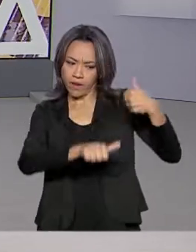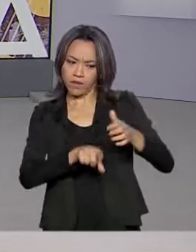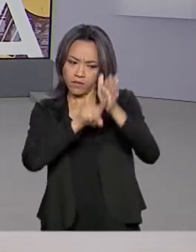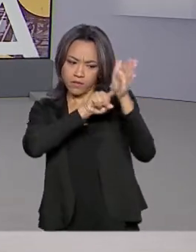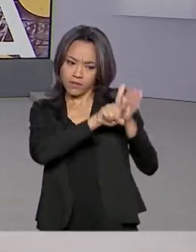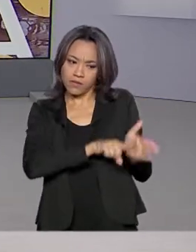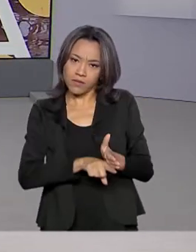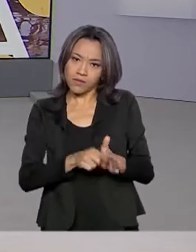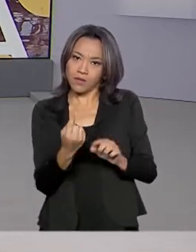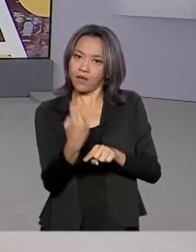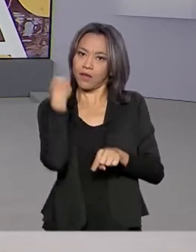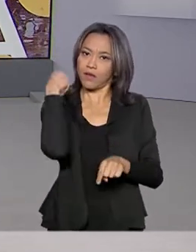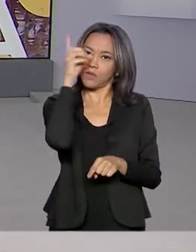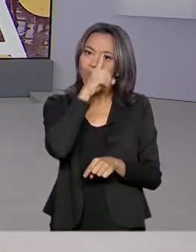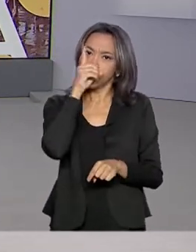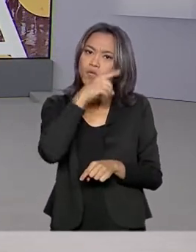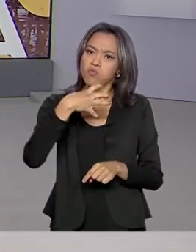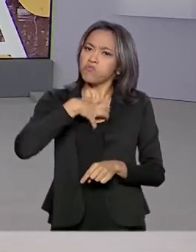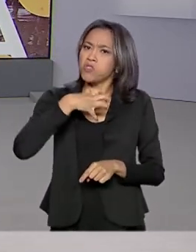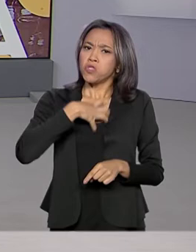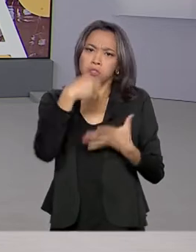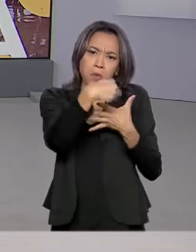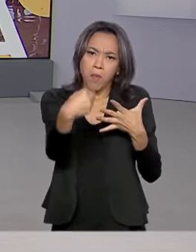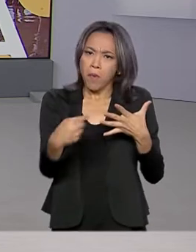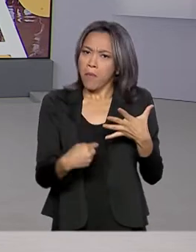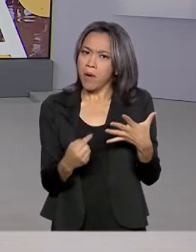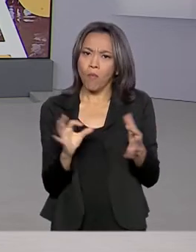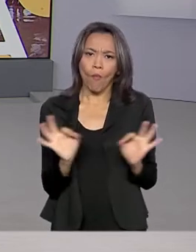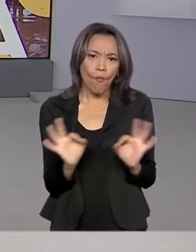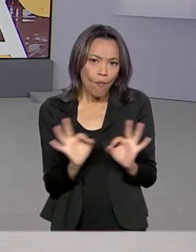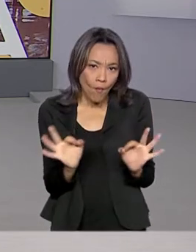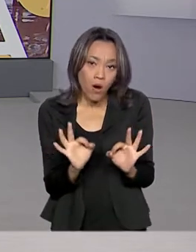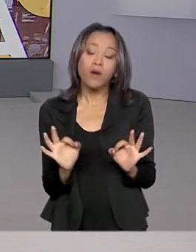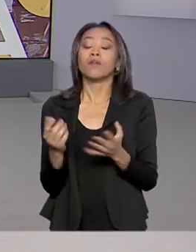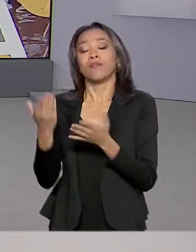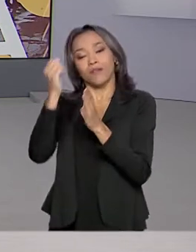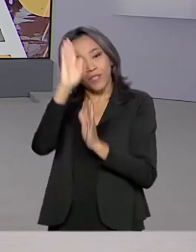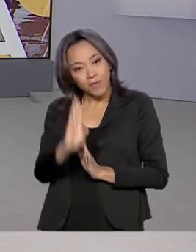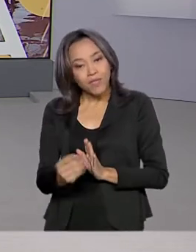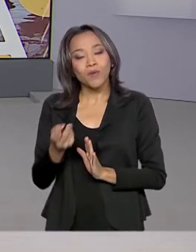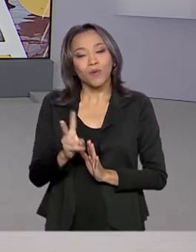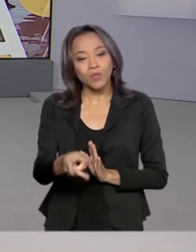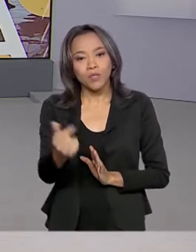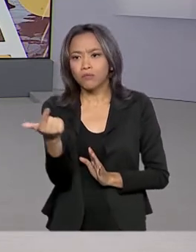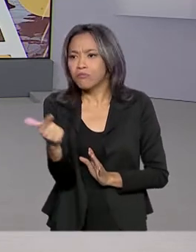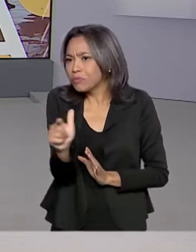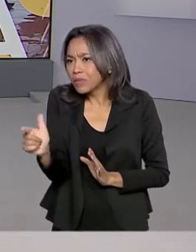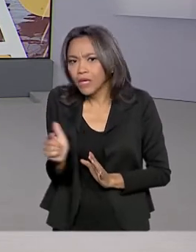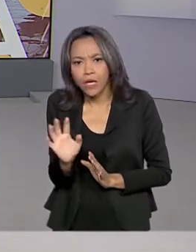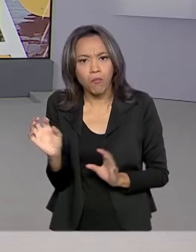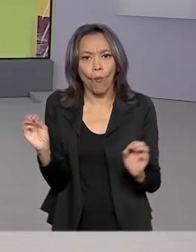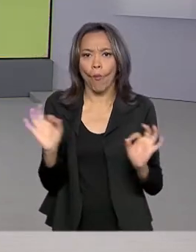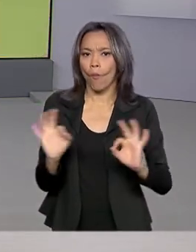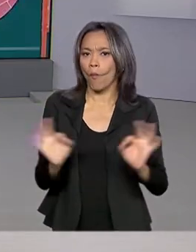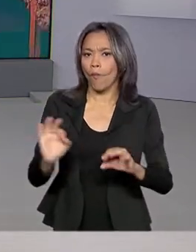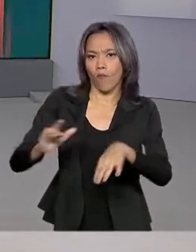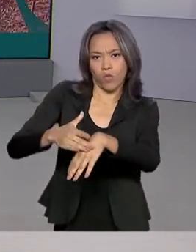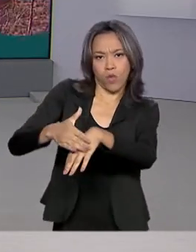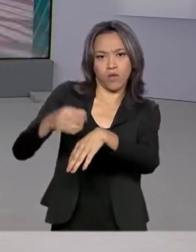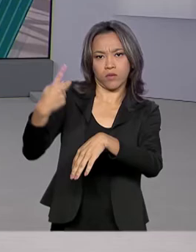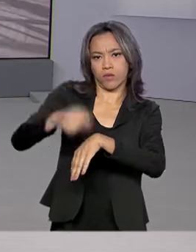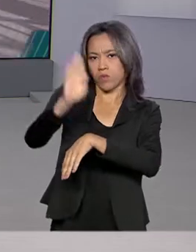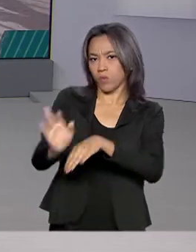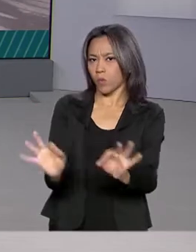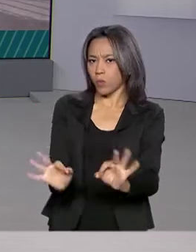domingo e permanecem sem sintomas da doença. E o Brasil continua sem casos do novo coronavírus. O Ministério da Saúde